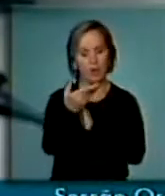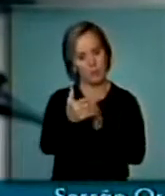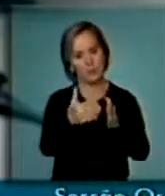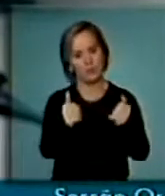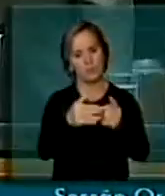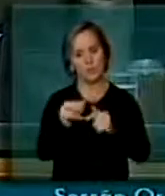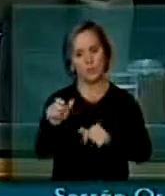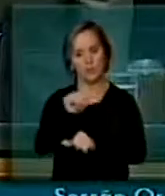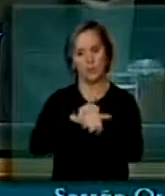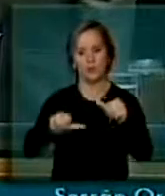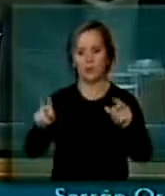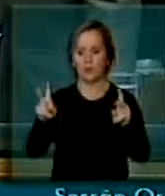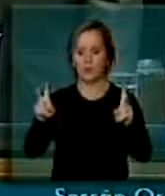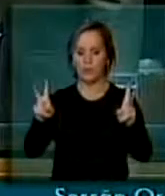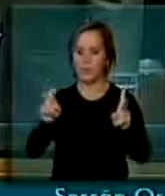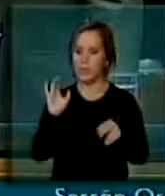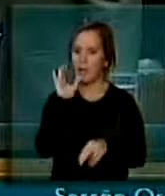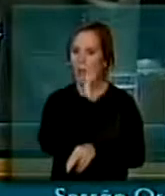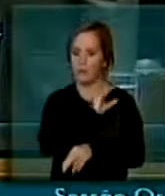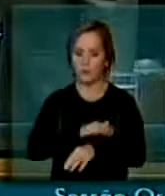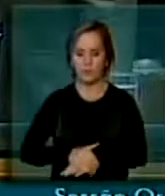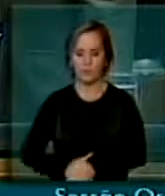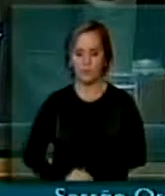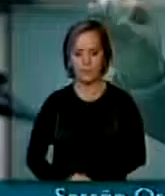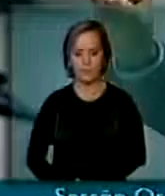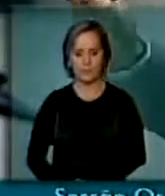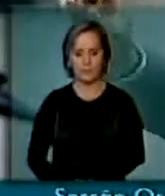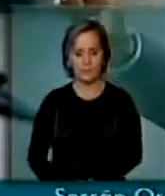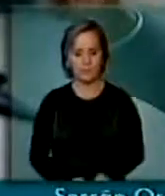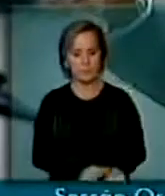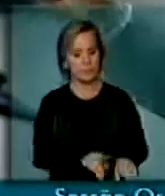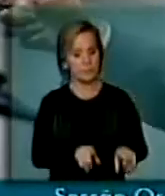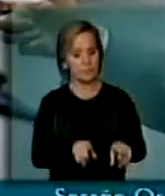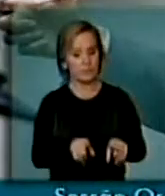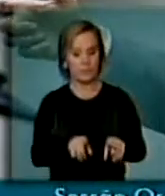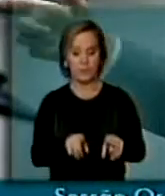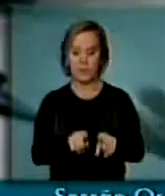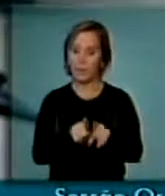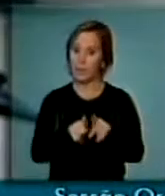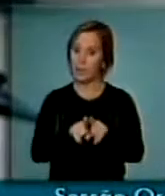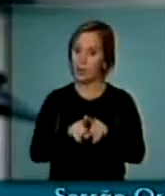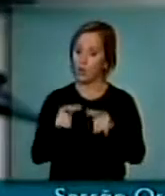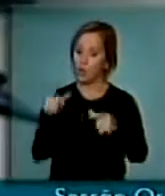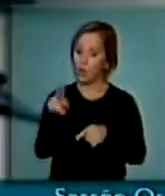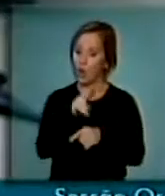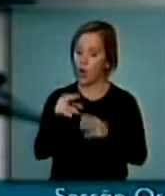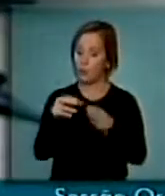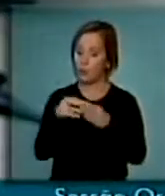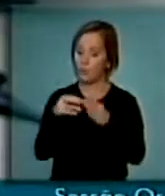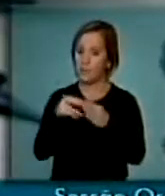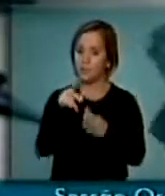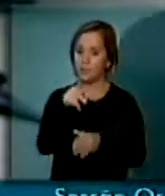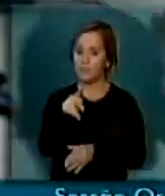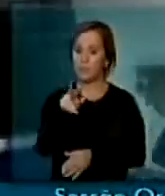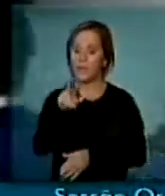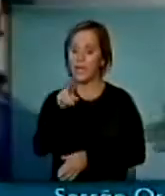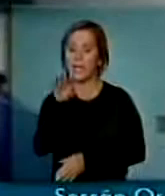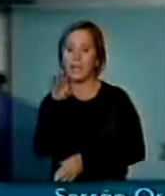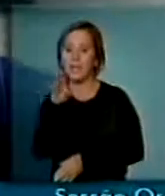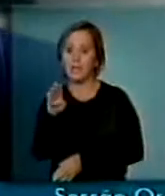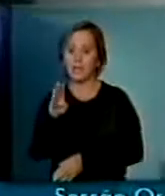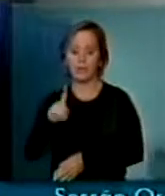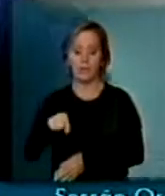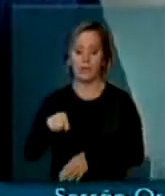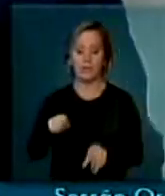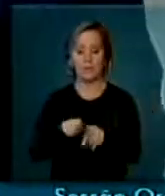a correção imediata. Presidente, inclusive, o partido coloca PR e PRB Maranhão e gostaria de pedir à V. Exª que